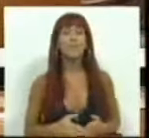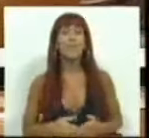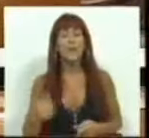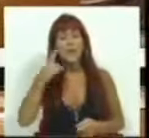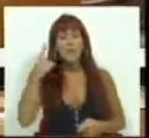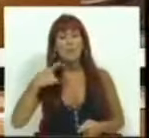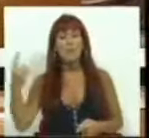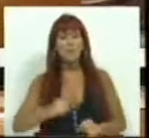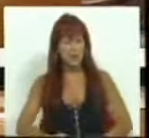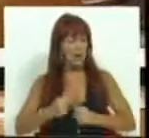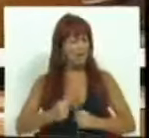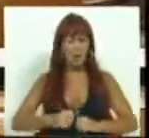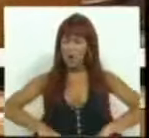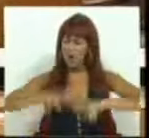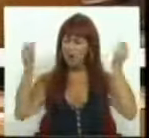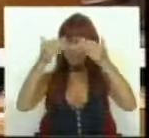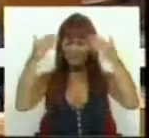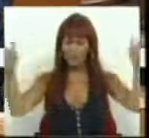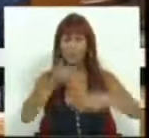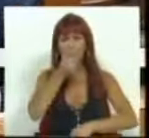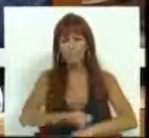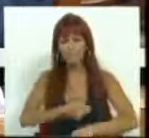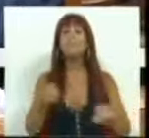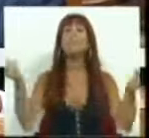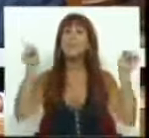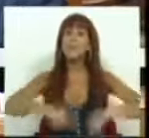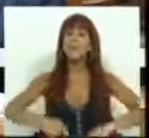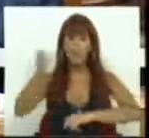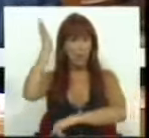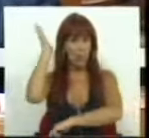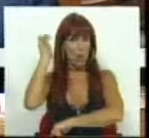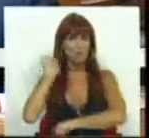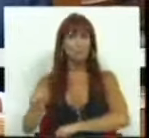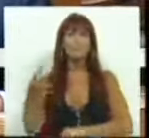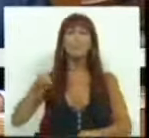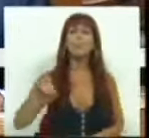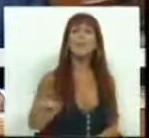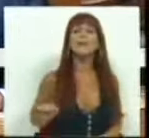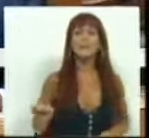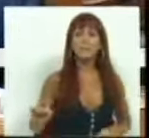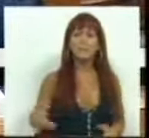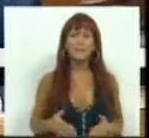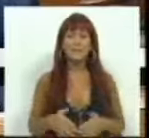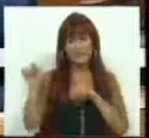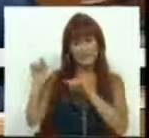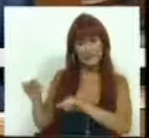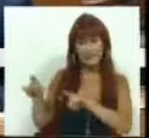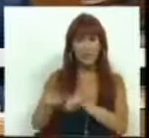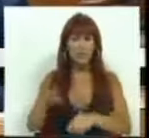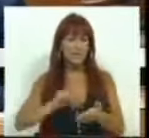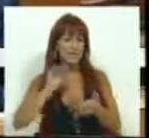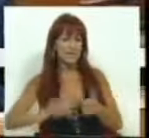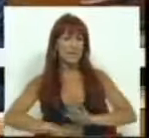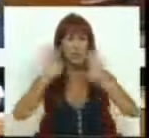Demonstração de forte maturidade democrática foi também o Congresso do Partido Socialista. Nele, o